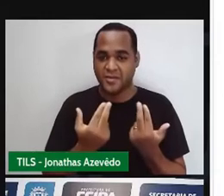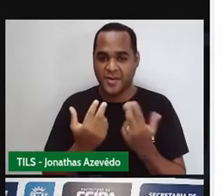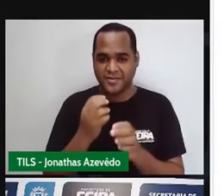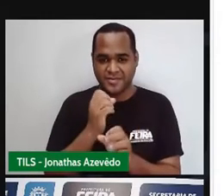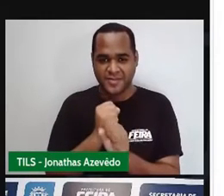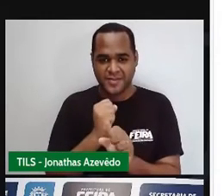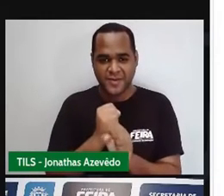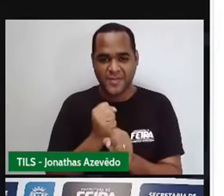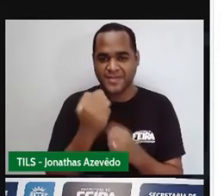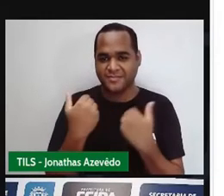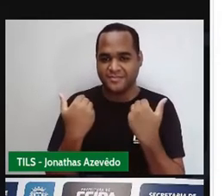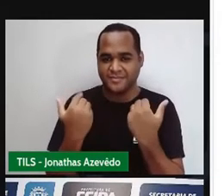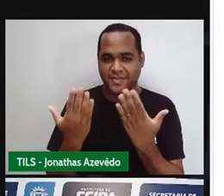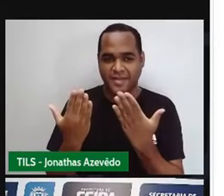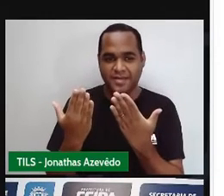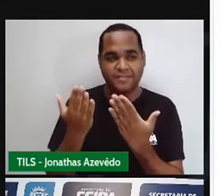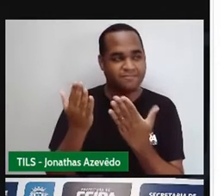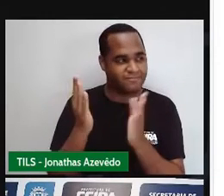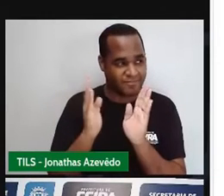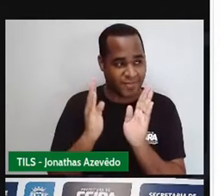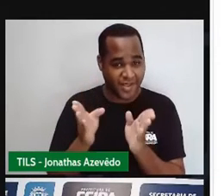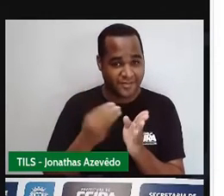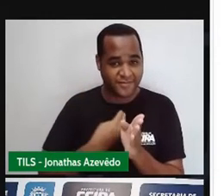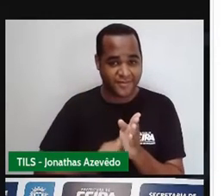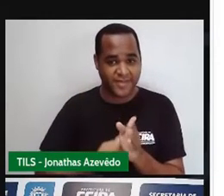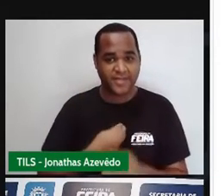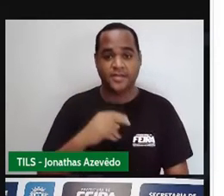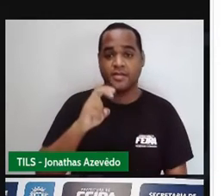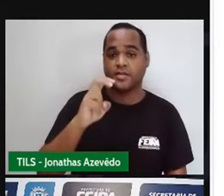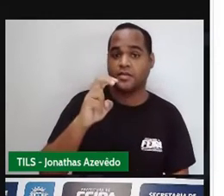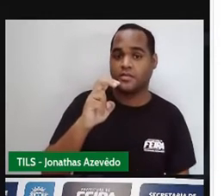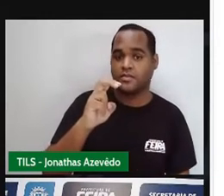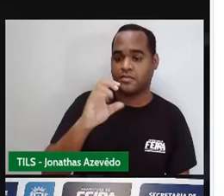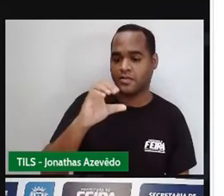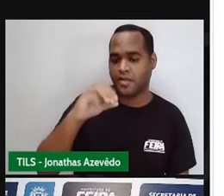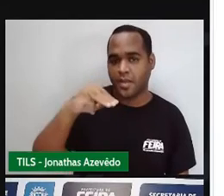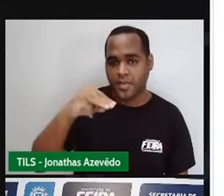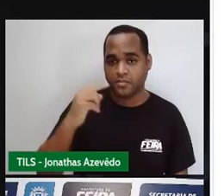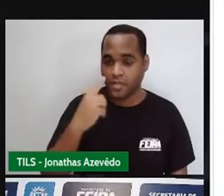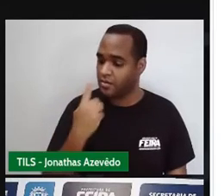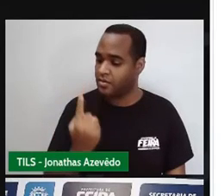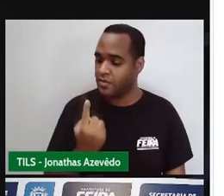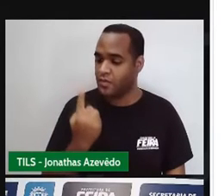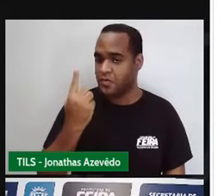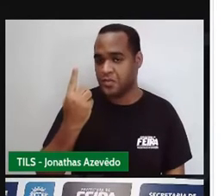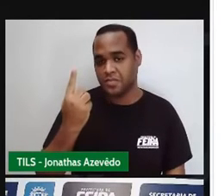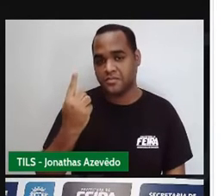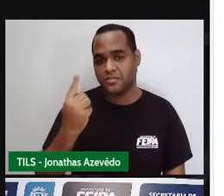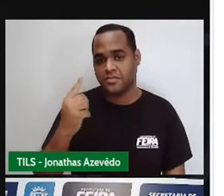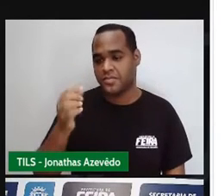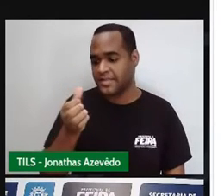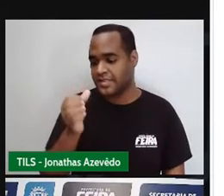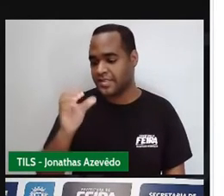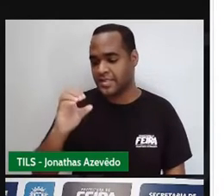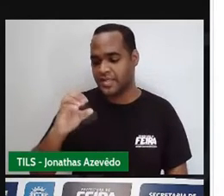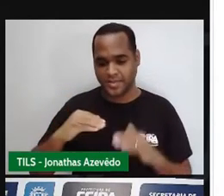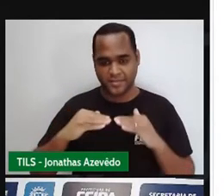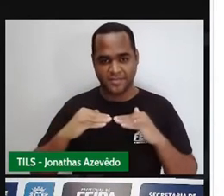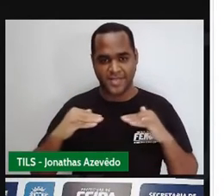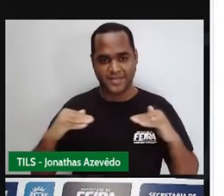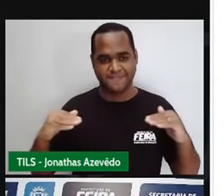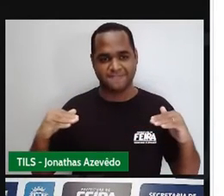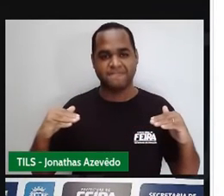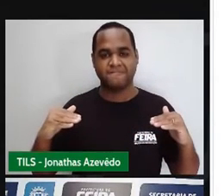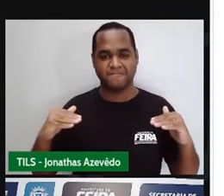calculado ali na tela. Olha só. 5, que é a altura ou largura, vezes 6, que é o